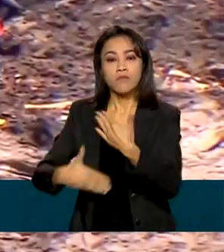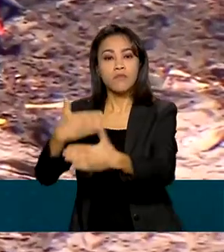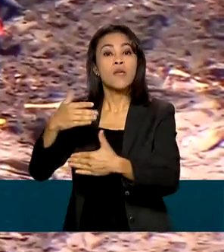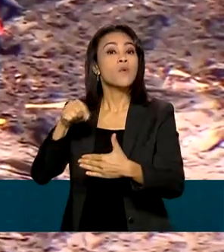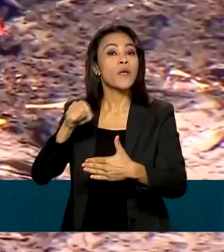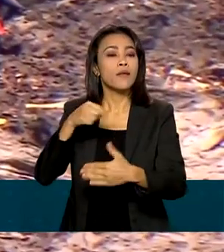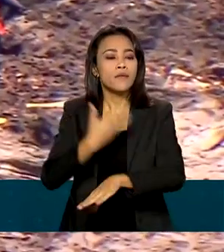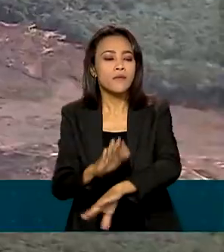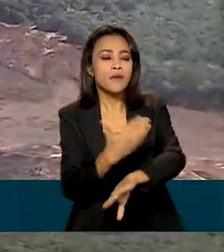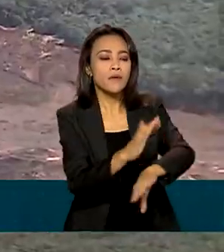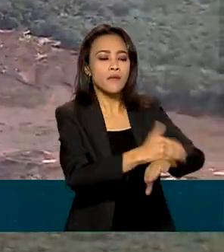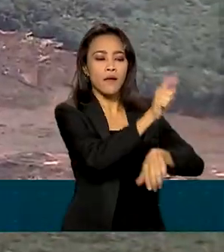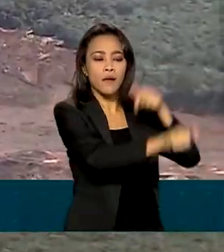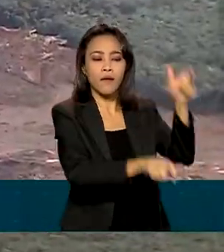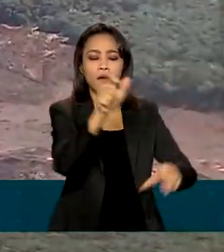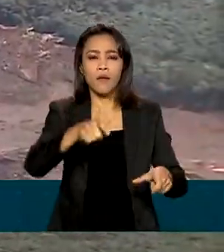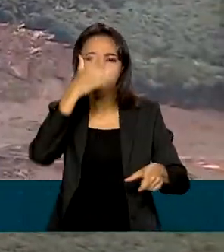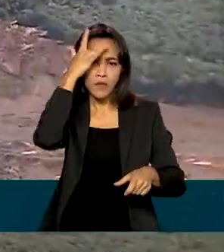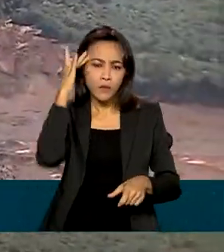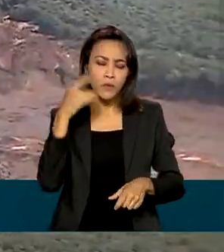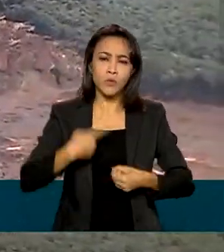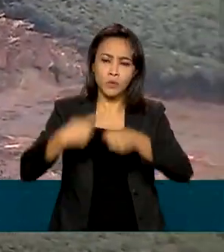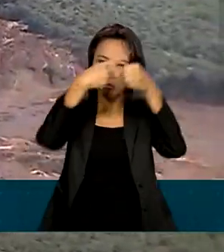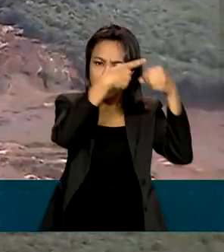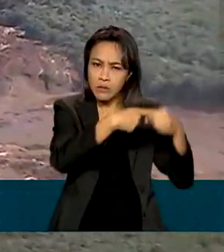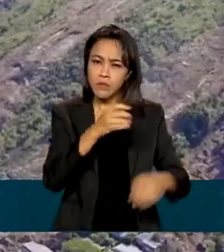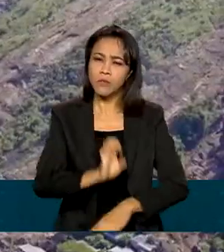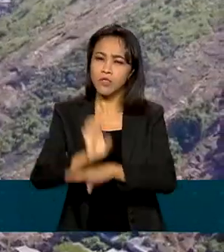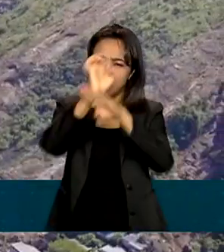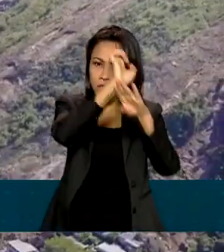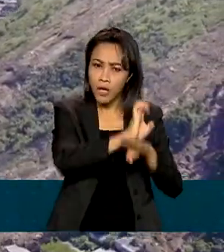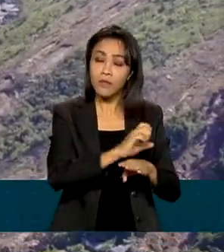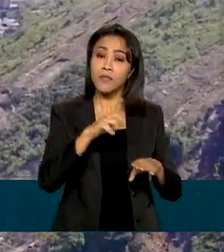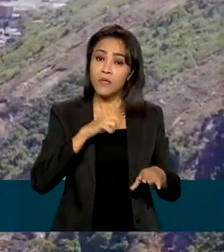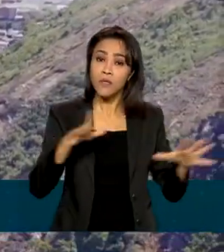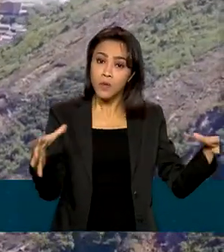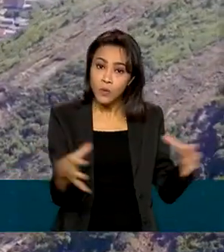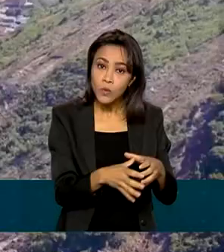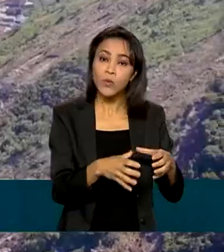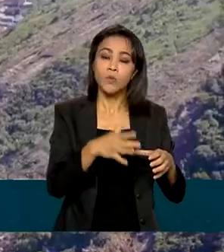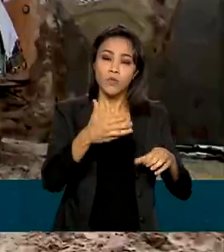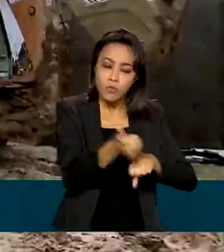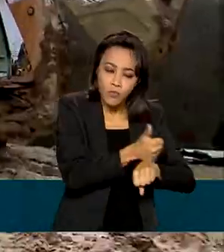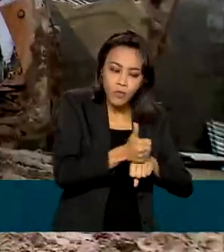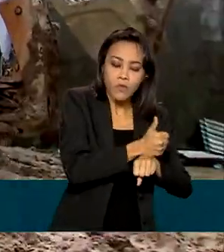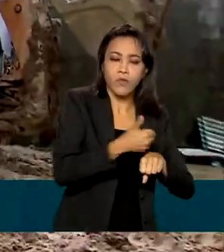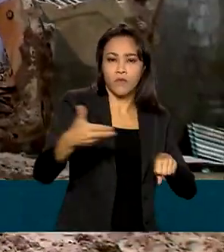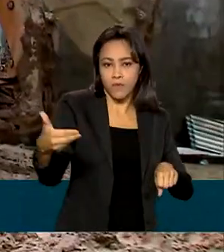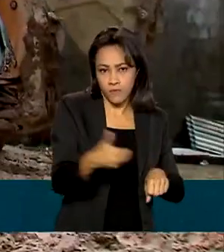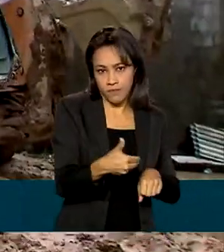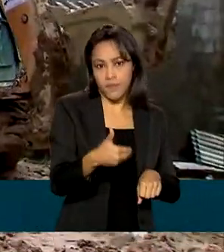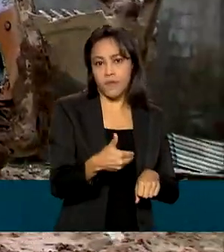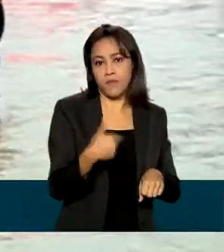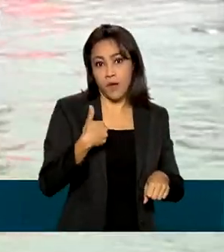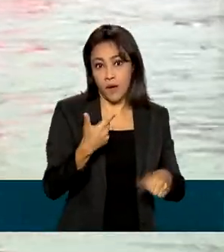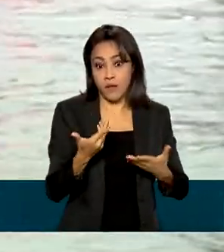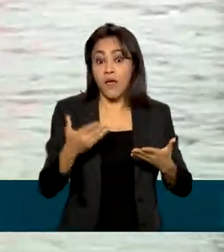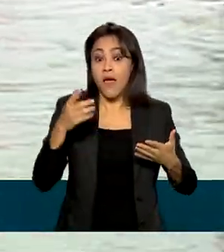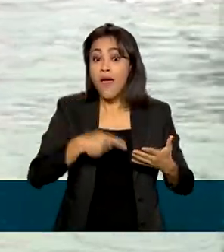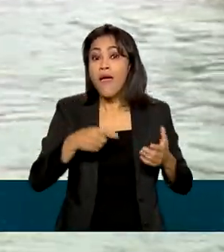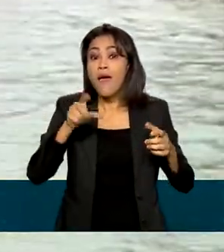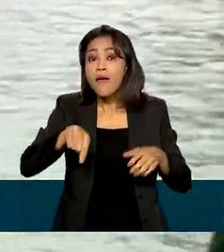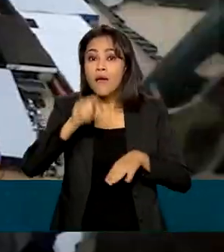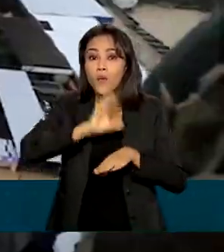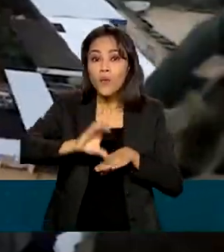agentes municipais e estaduais e ter profissionais especializados em calamidades públicas. São cursos